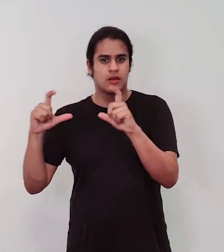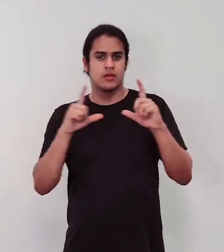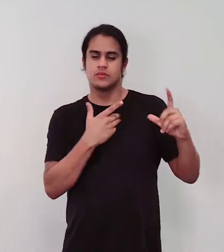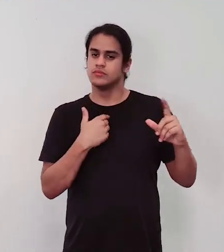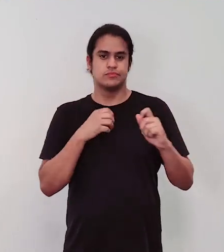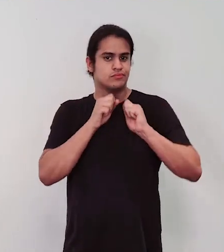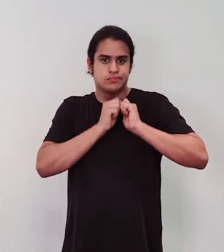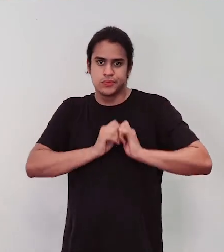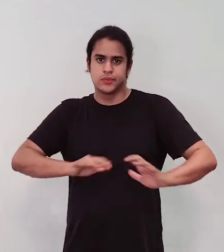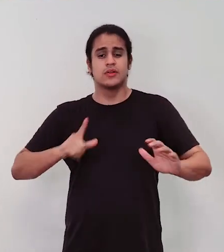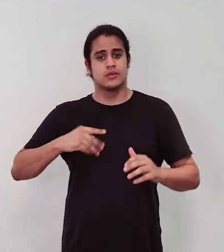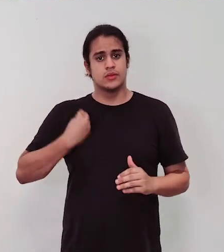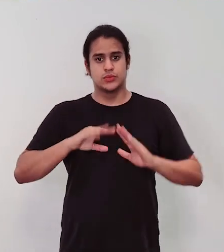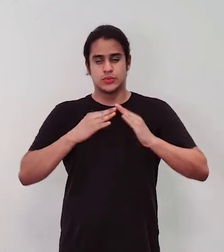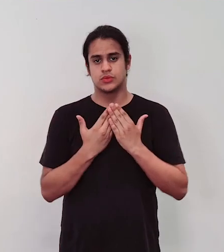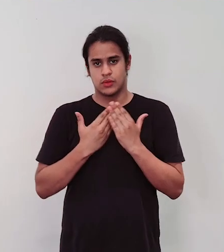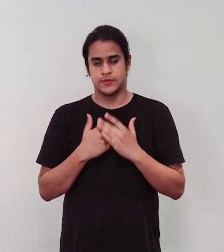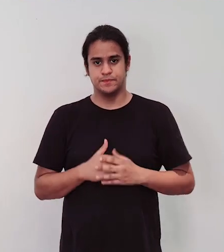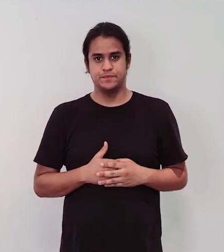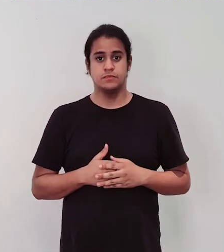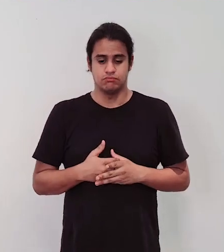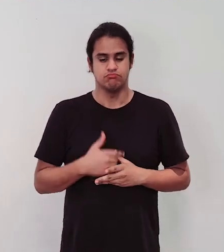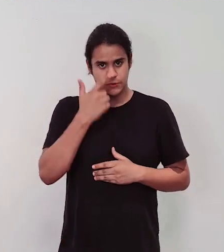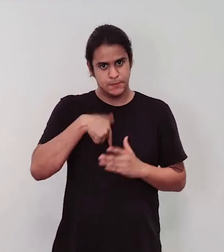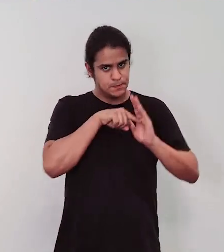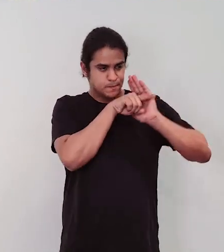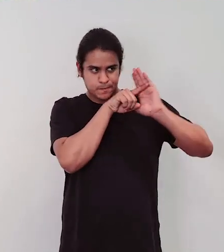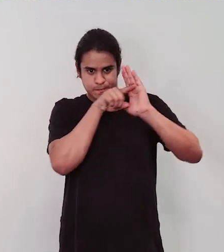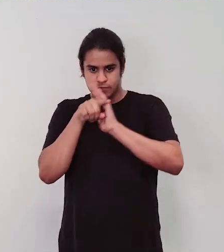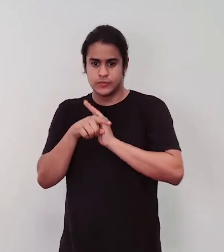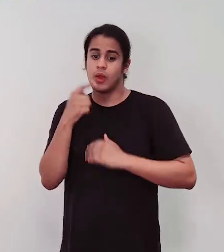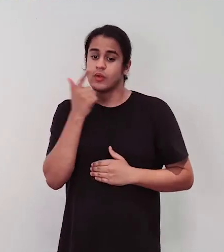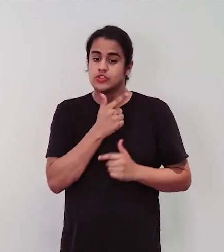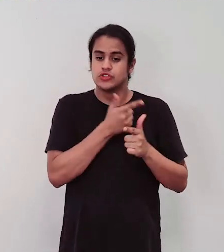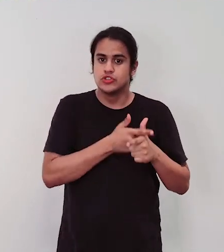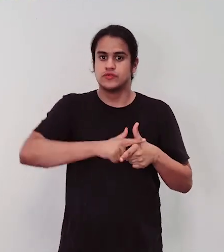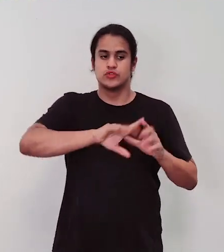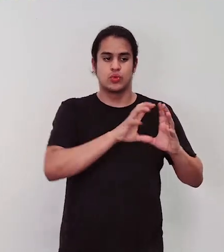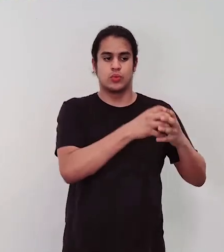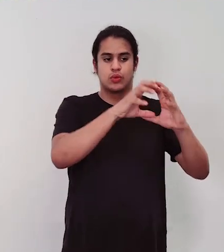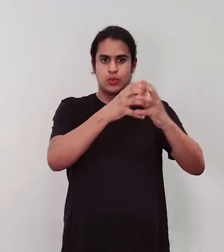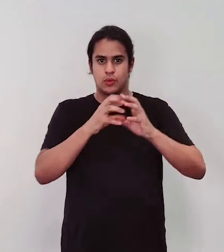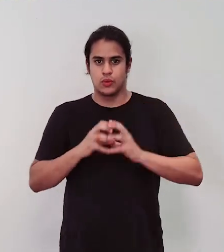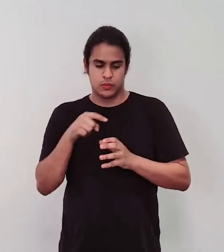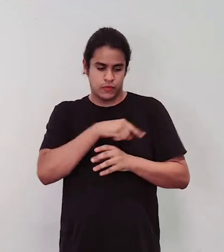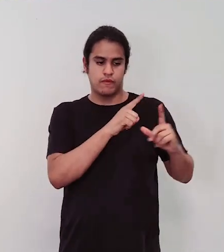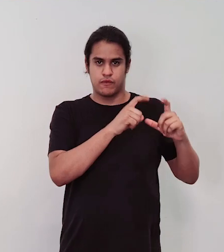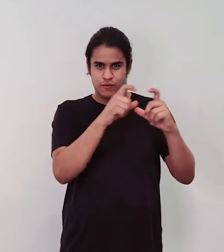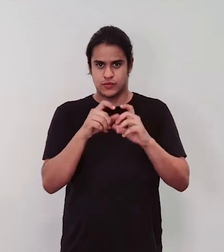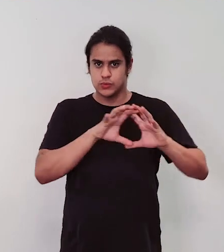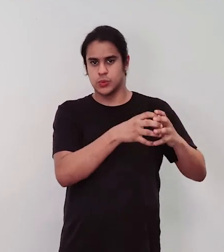presentes na escola. Então, na minha pesquisa, consegui separar em alguns grupos de imagens, então, o primeiro grupo